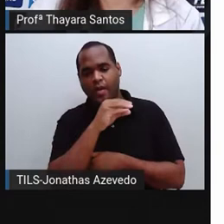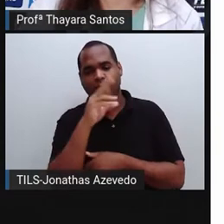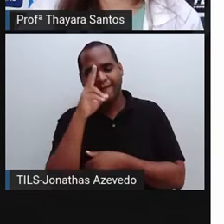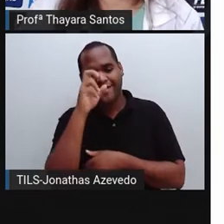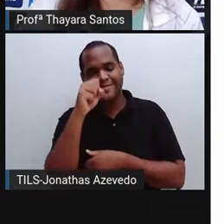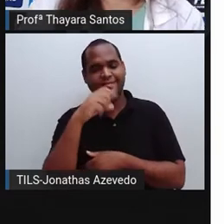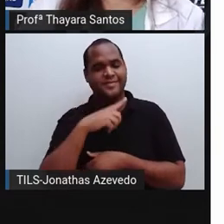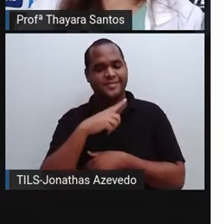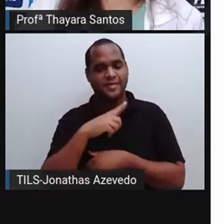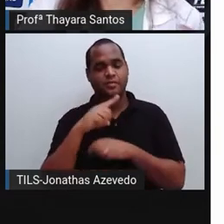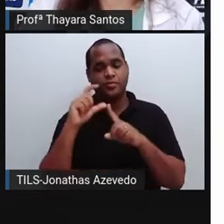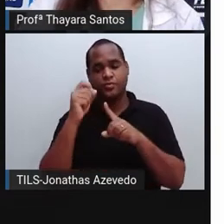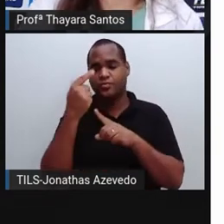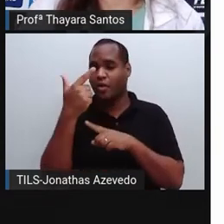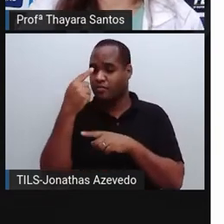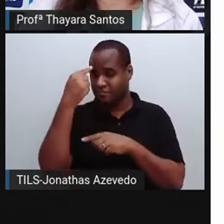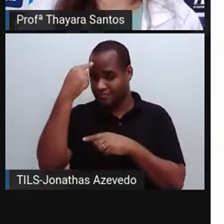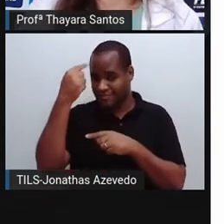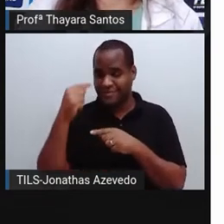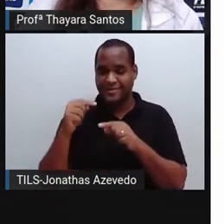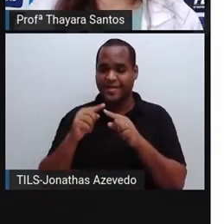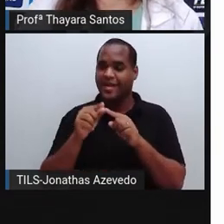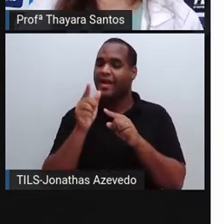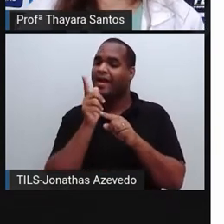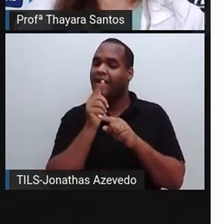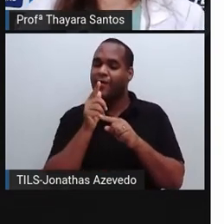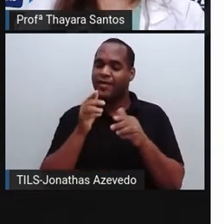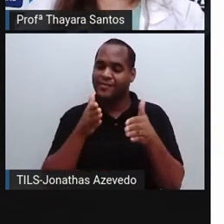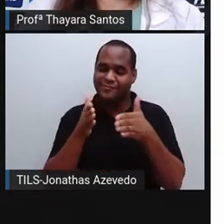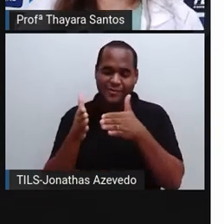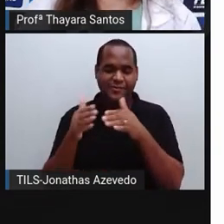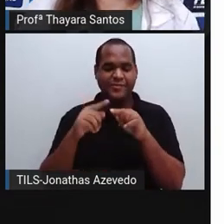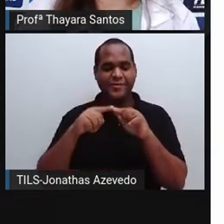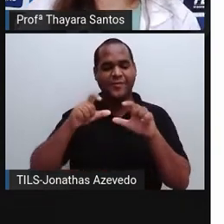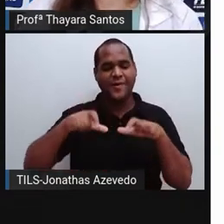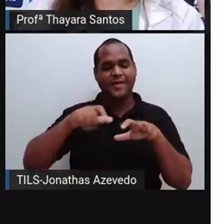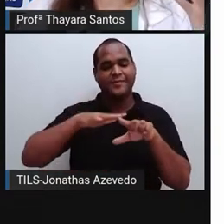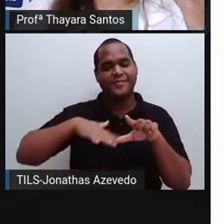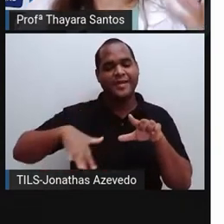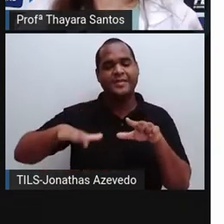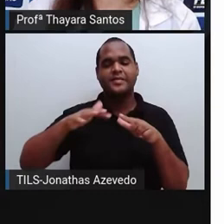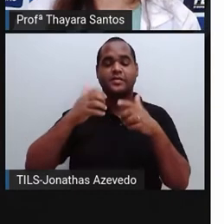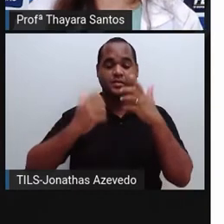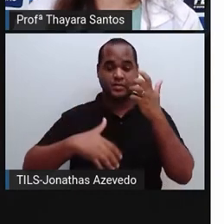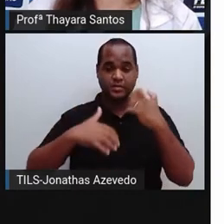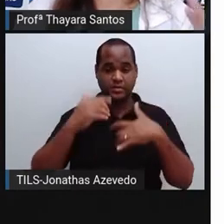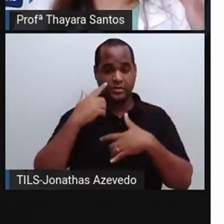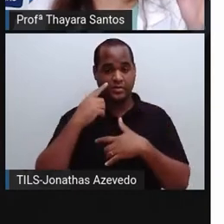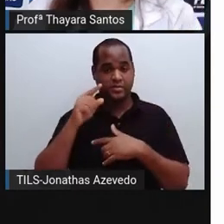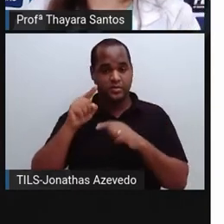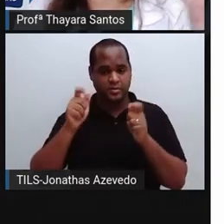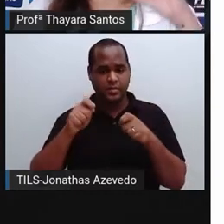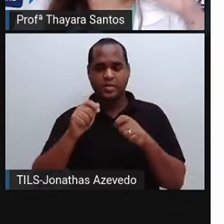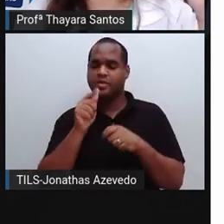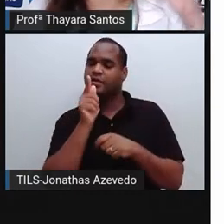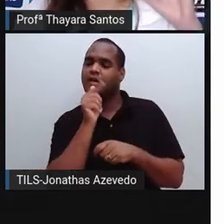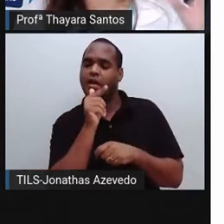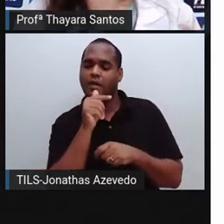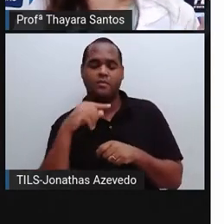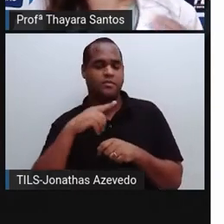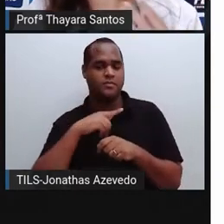que no caso é o sol. É o que acontece com a água dos rios e dos mares. O sol bate ali, a radiação faz com que essa água